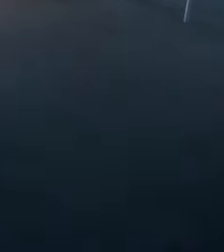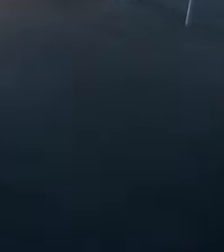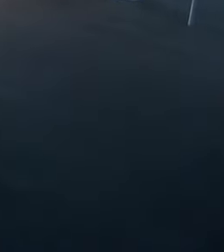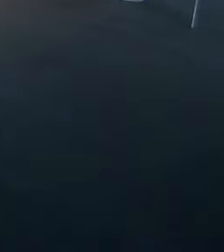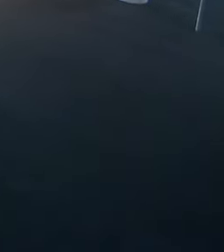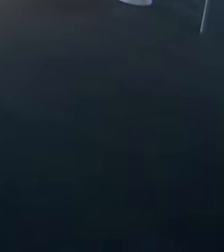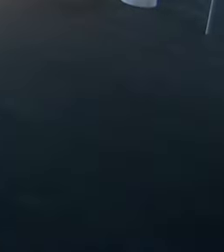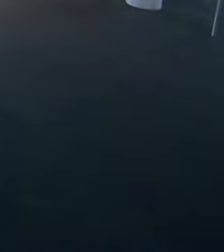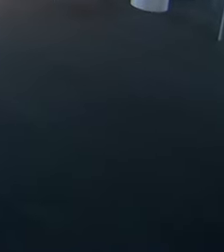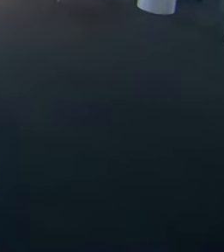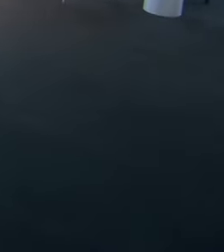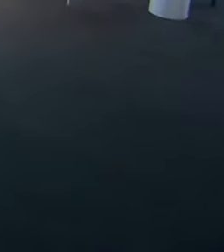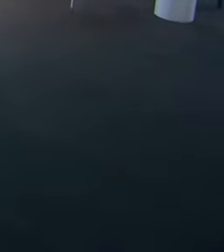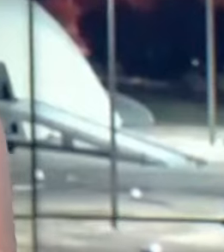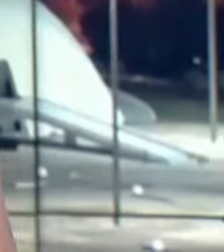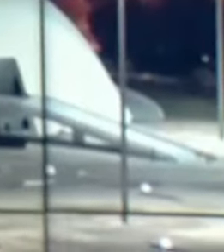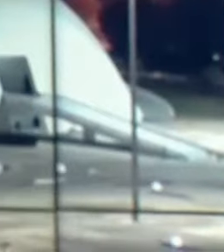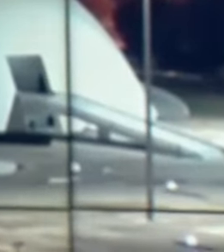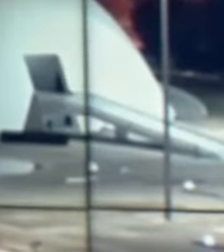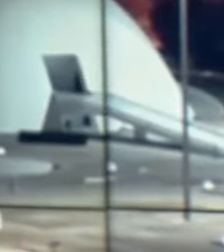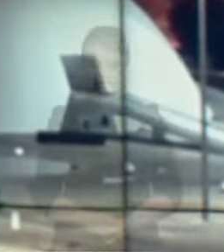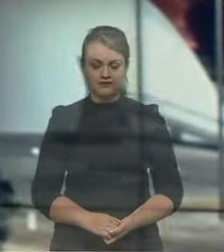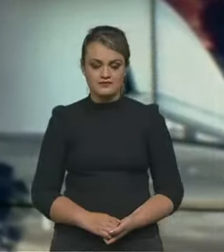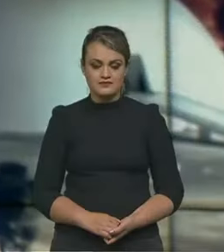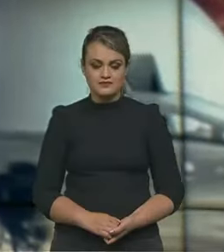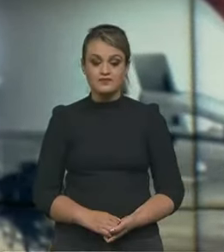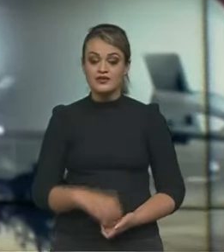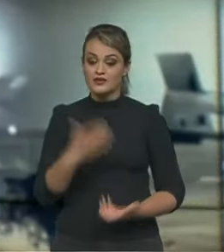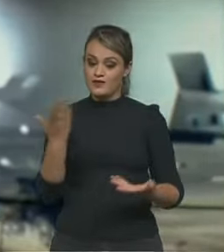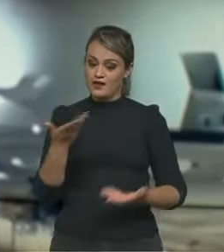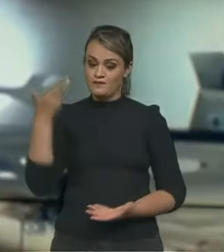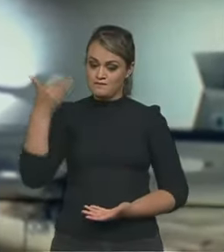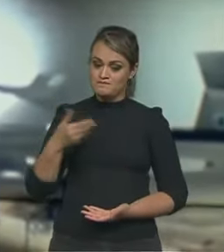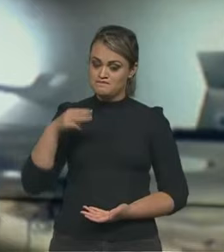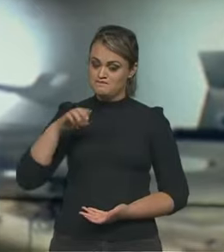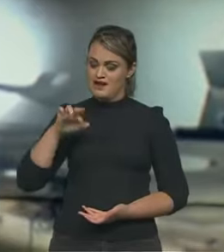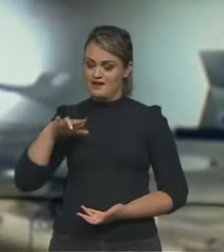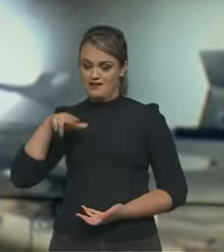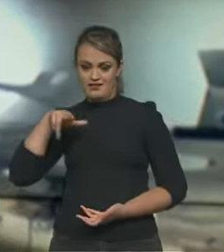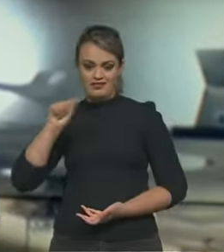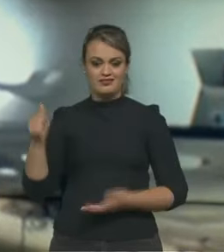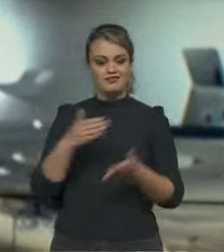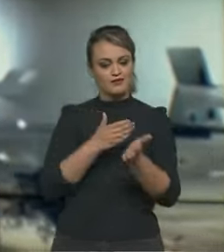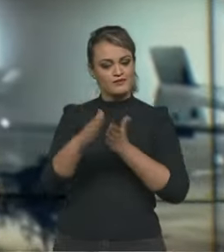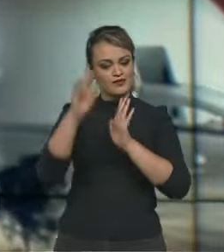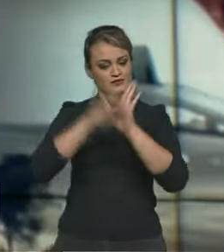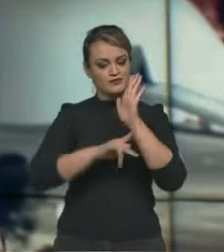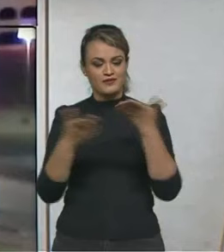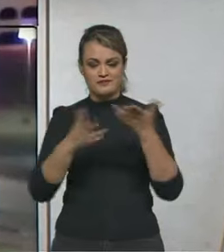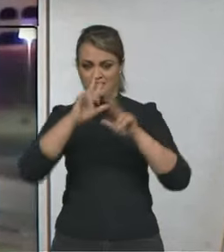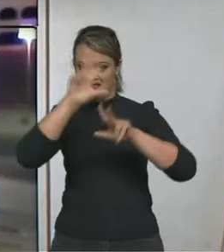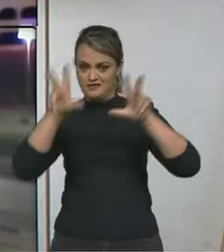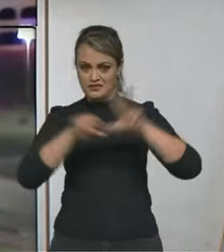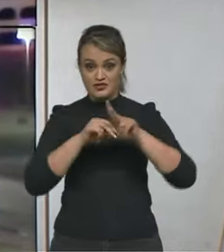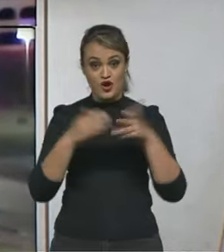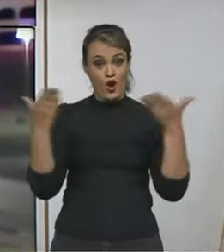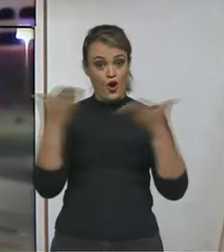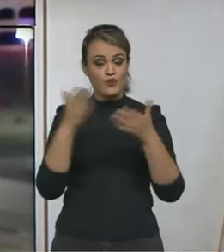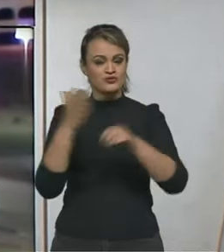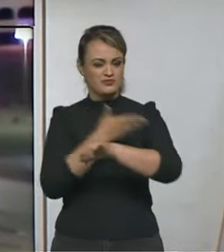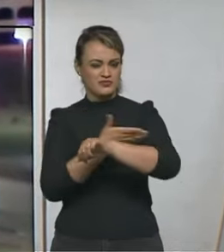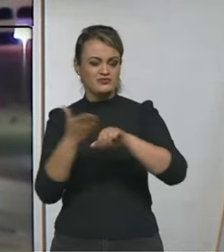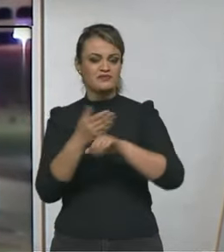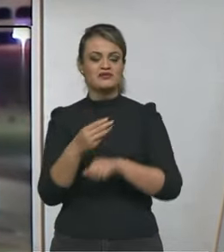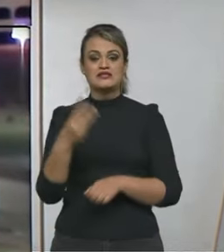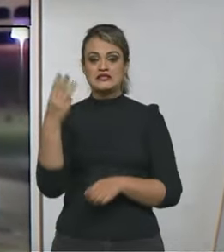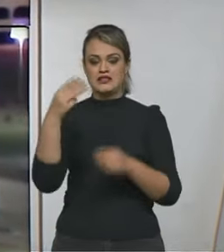Olá, boa noite. Eu sou a Marina Machado e esse é o Novo Sem Censura. Hoje, como de costume, nós